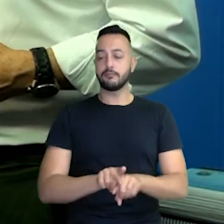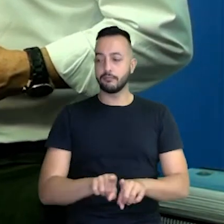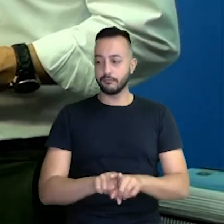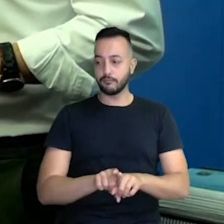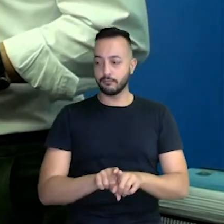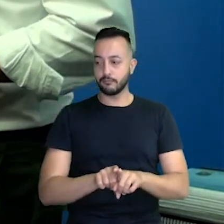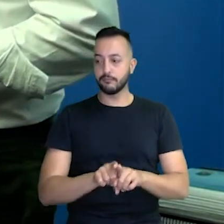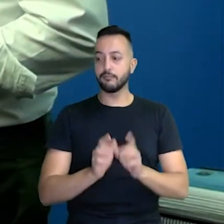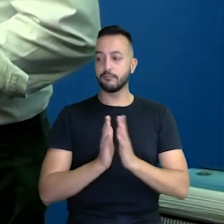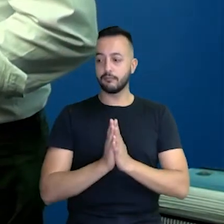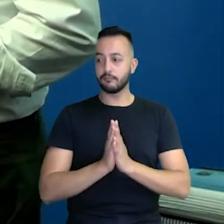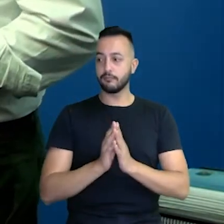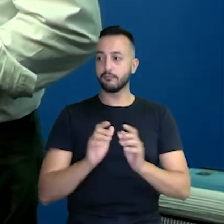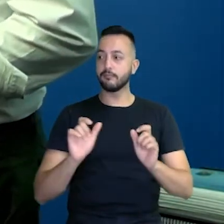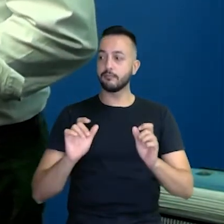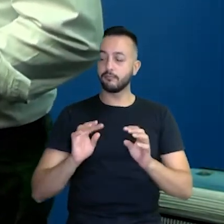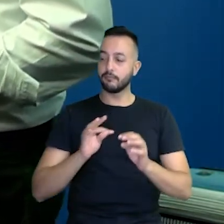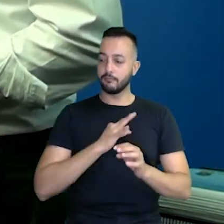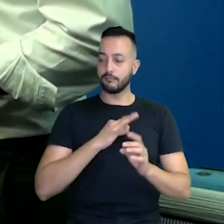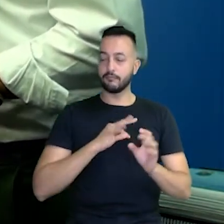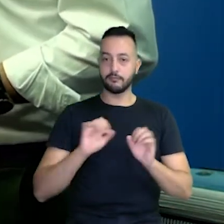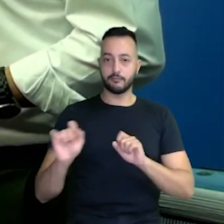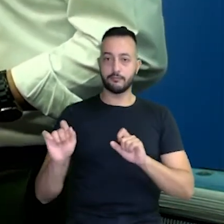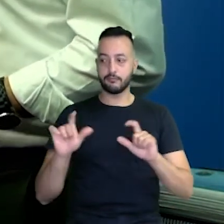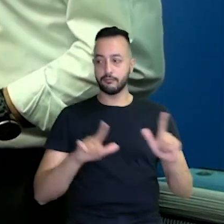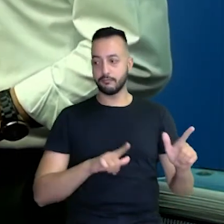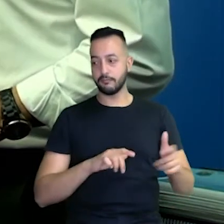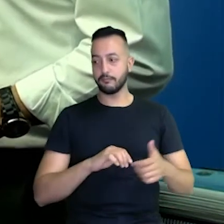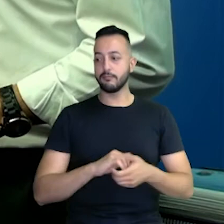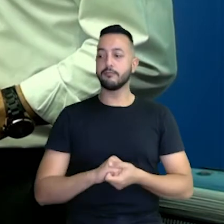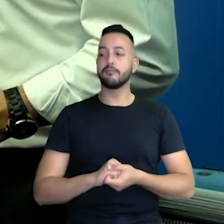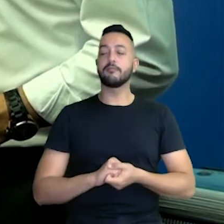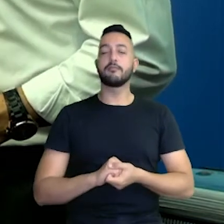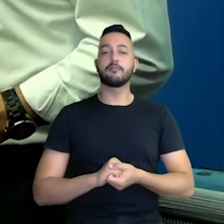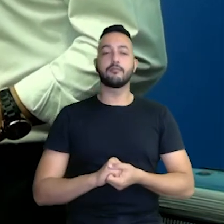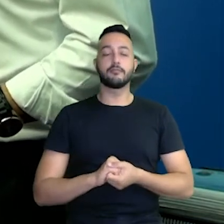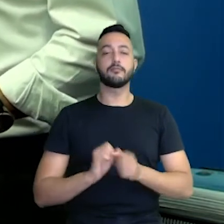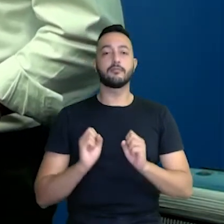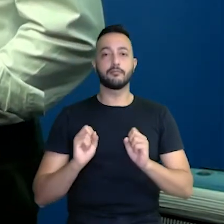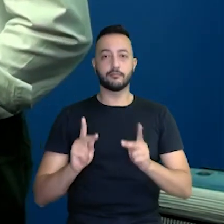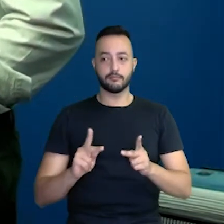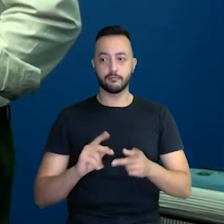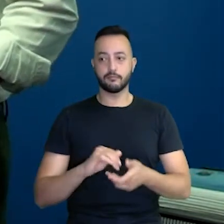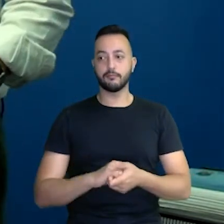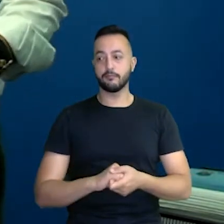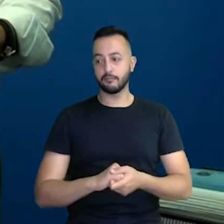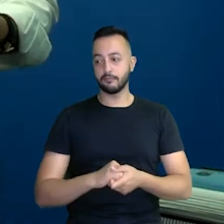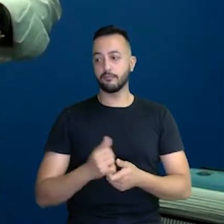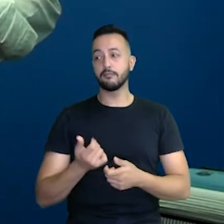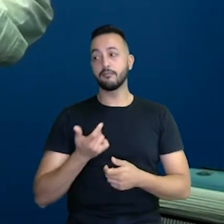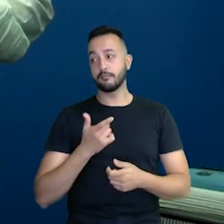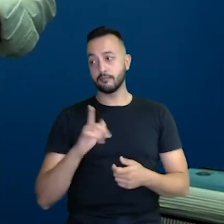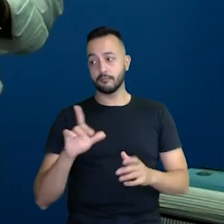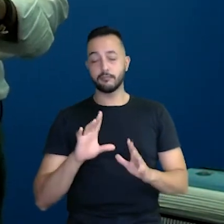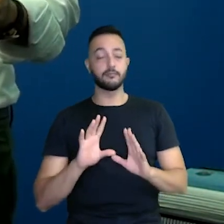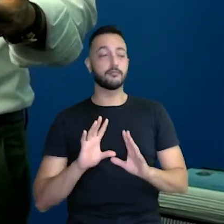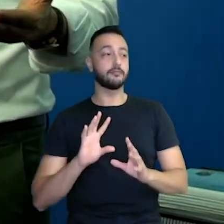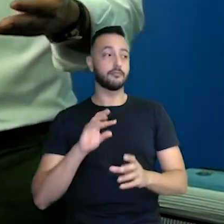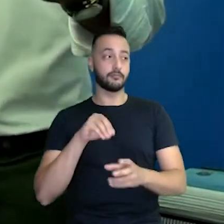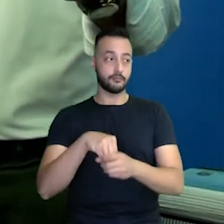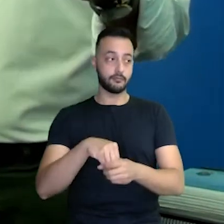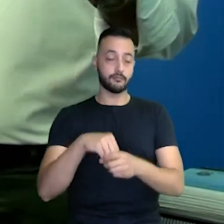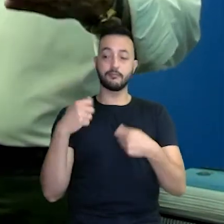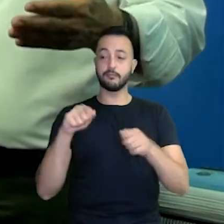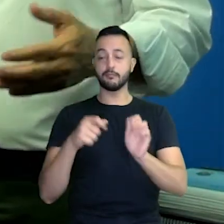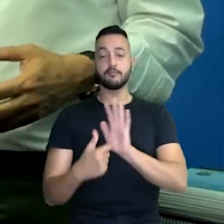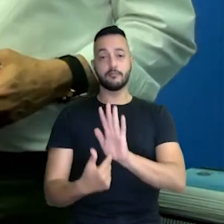por exemplo, por favor, a equipe técnica, passa o slide para mim aí, por favor. Ok. O outro núcleo que eu preciso mostrar